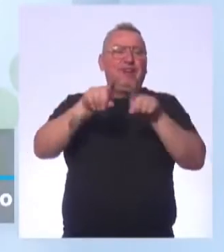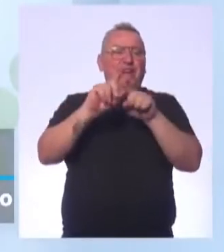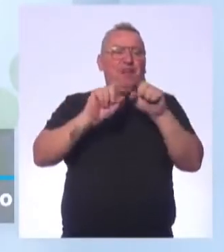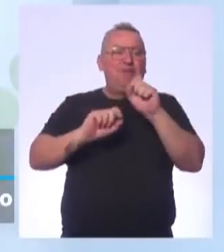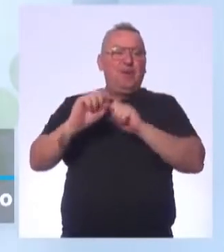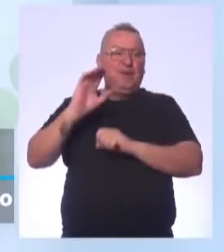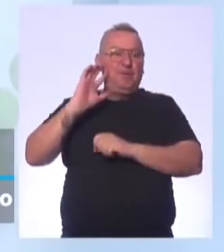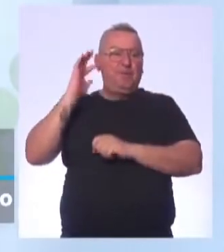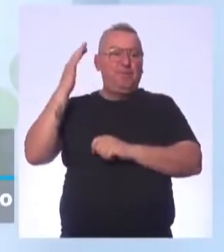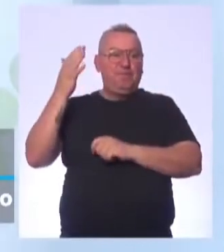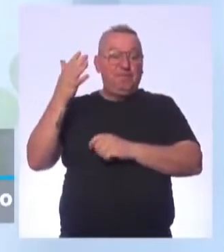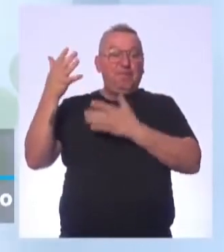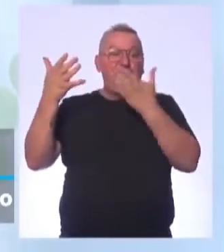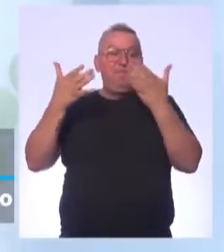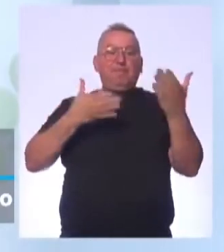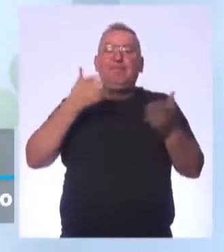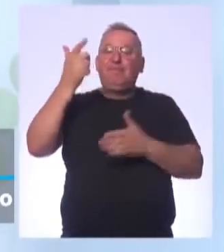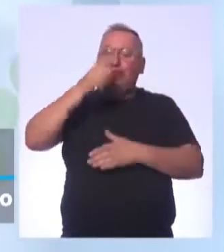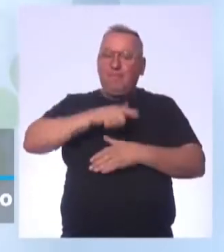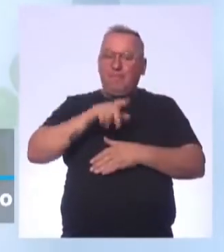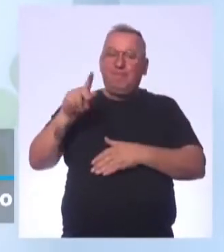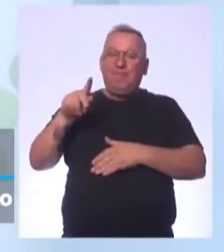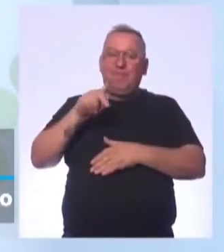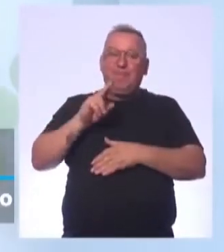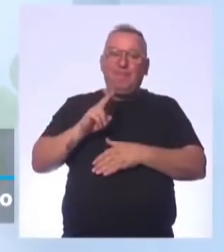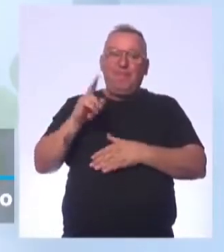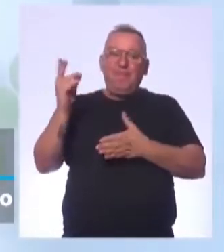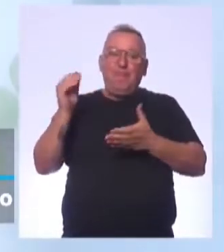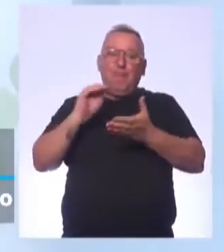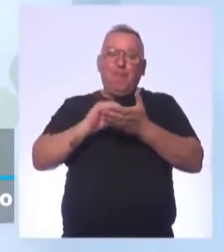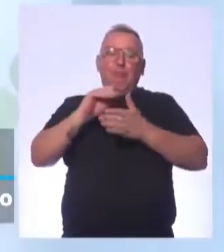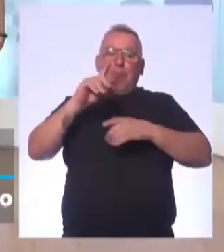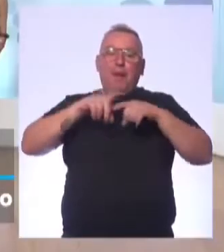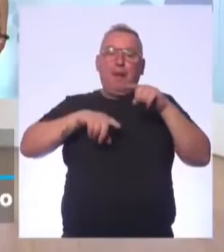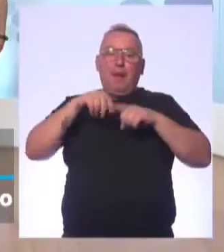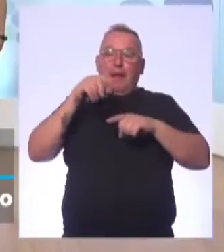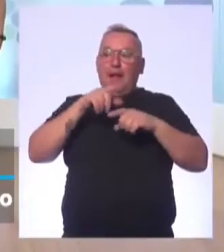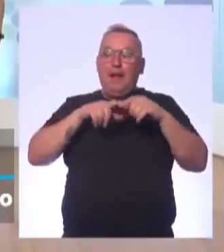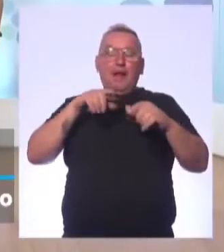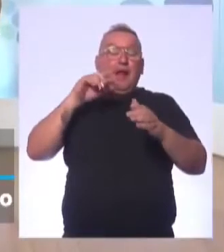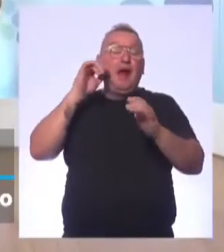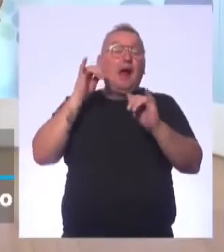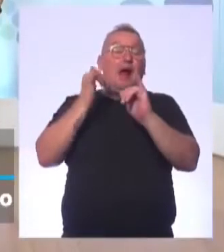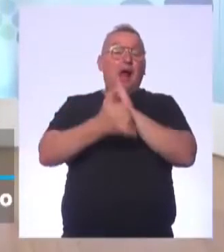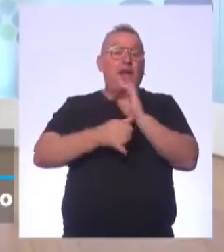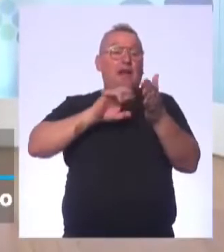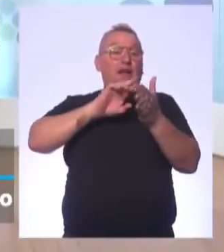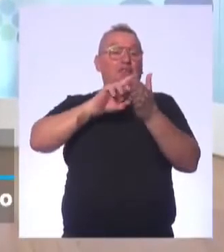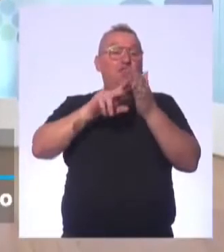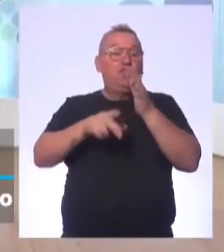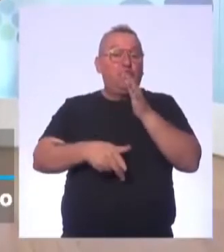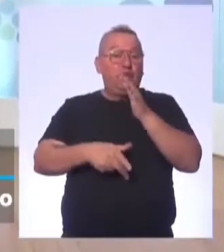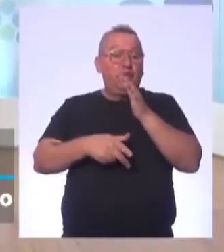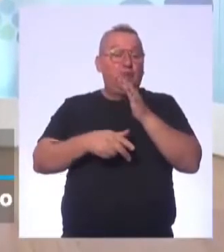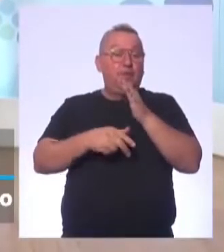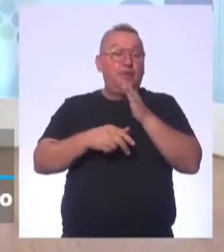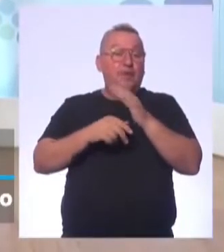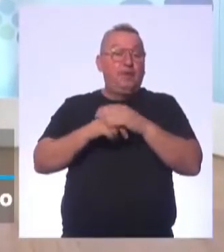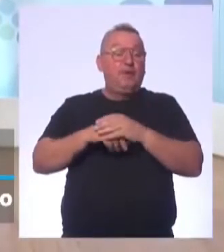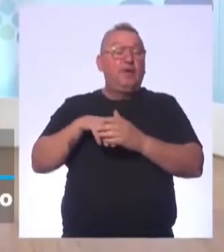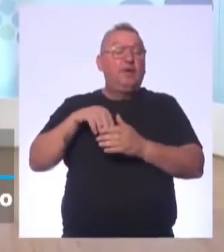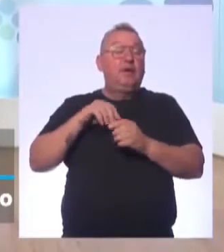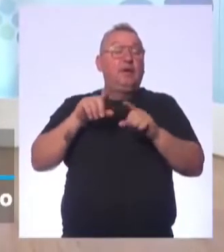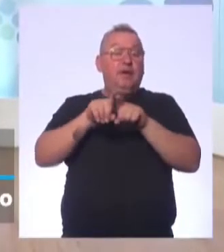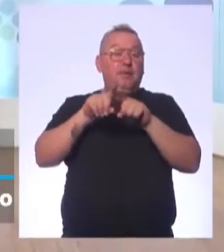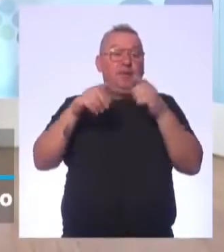E aí convidei novamente a professora, porque ela sempre coloca seu material de atletismo, sempre manda para a gente o que faz e nada como